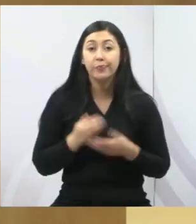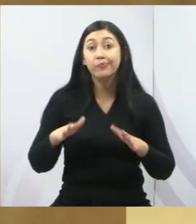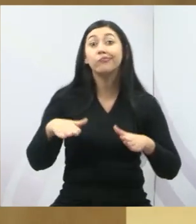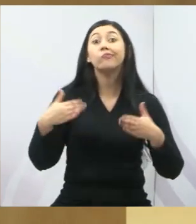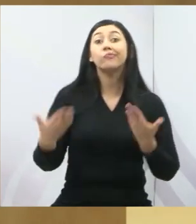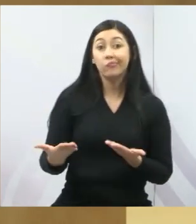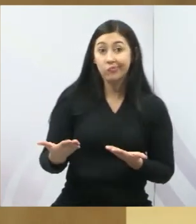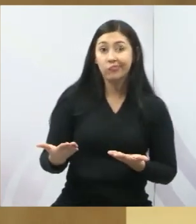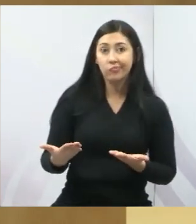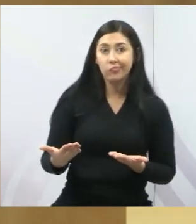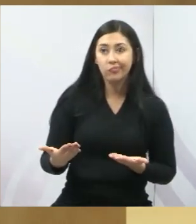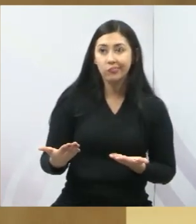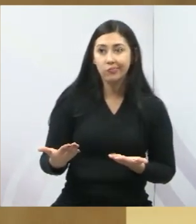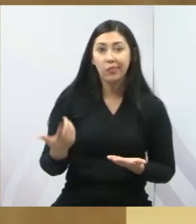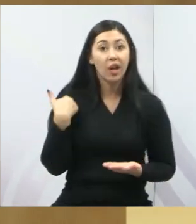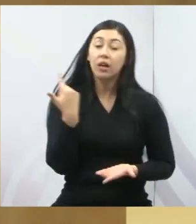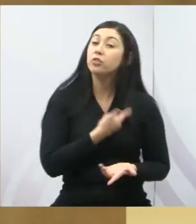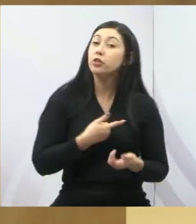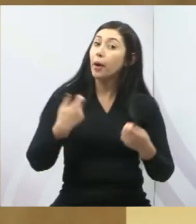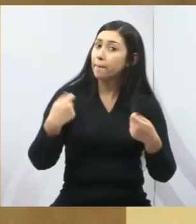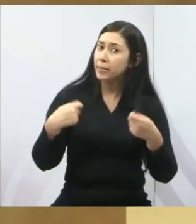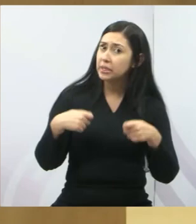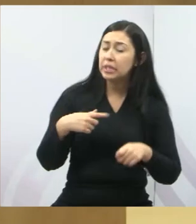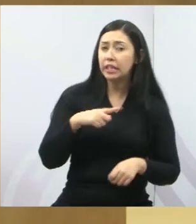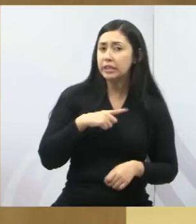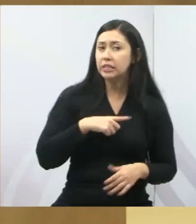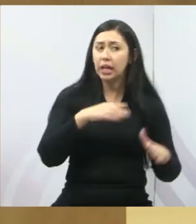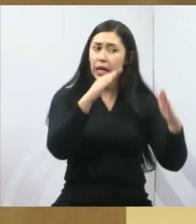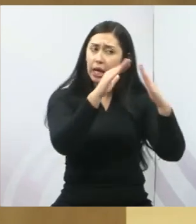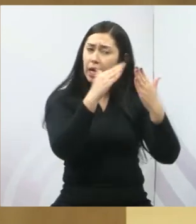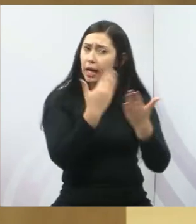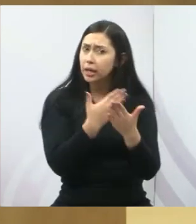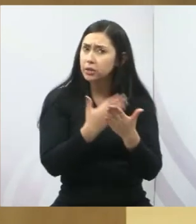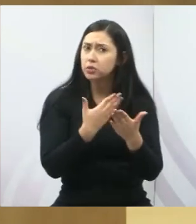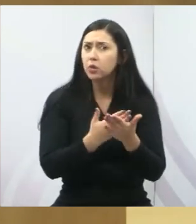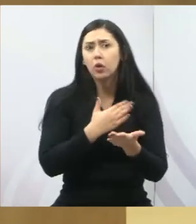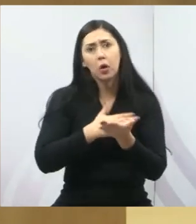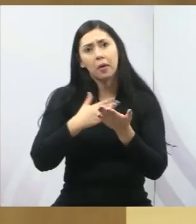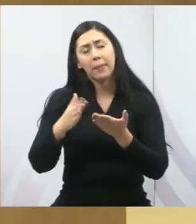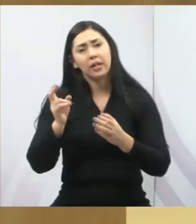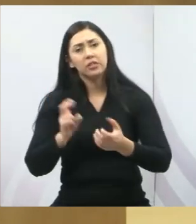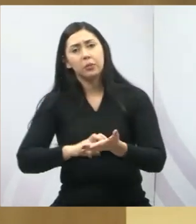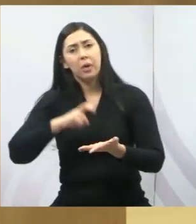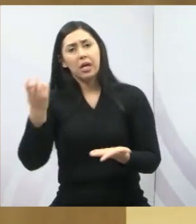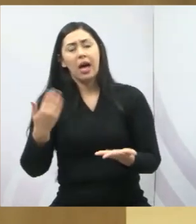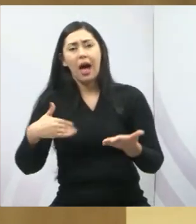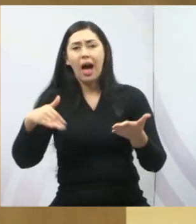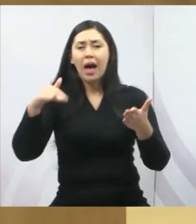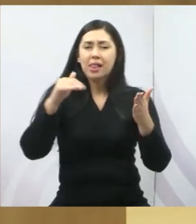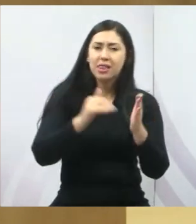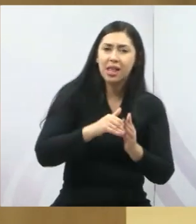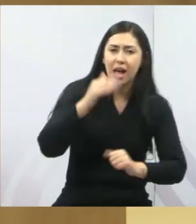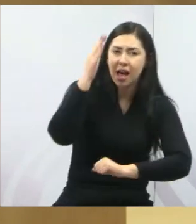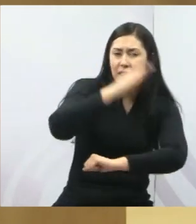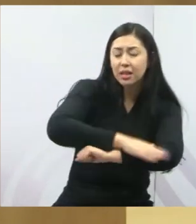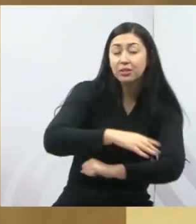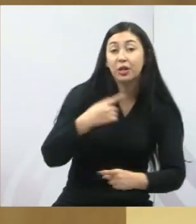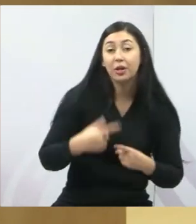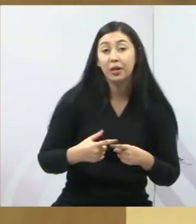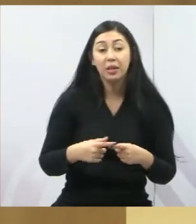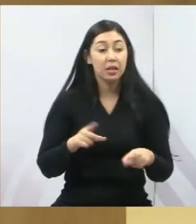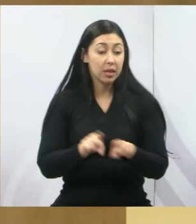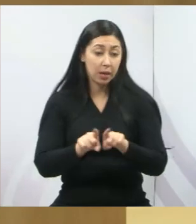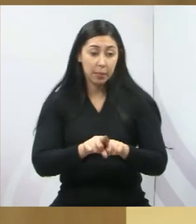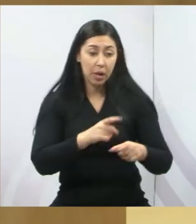que está a questão, nós precisamos levar essas escolas em tempo integral para os bairros da cidade, porque enquanto essas mães